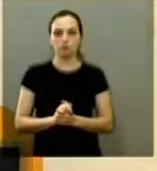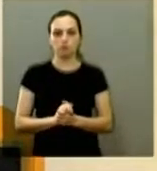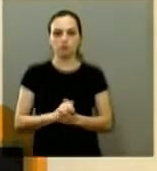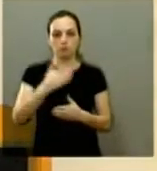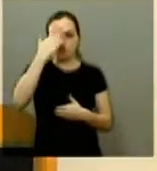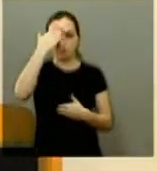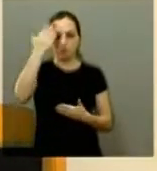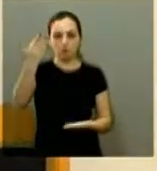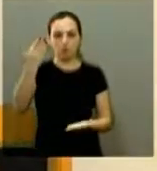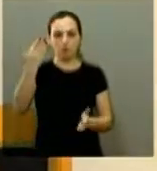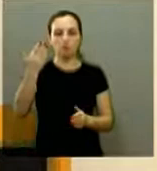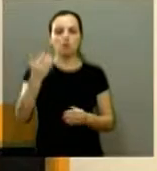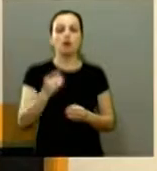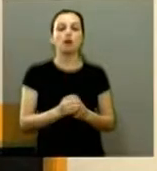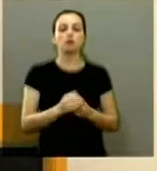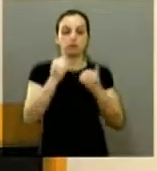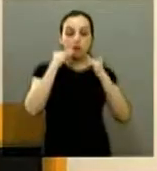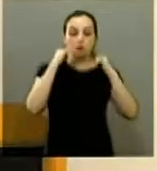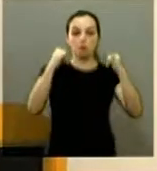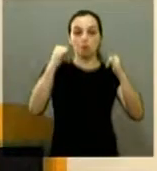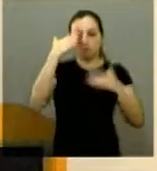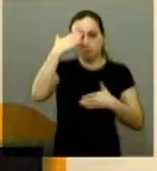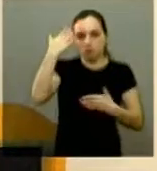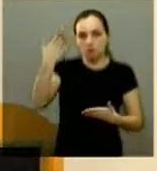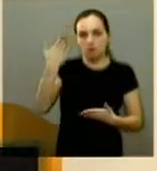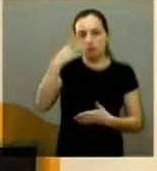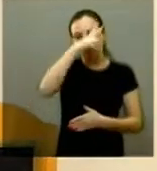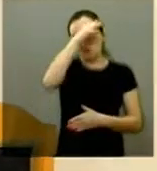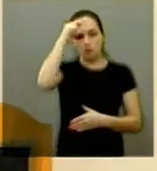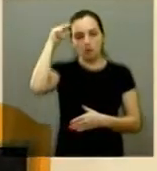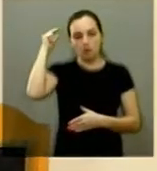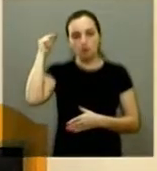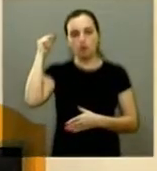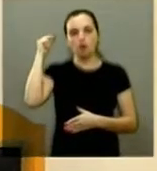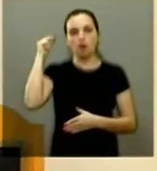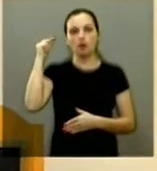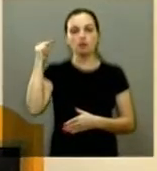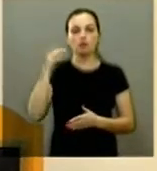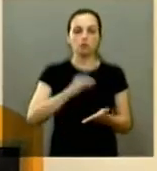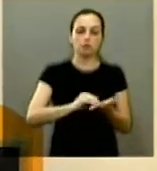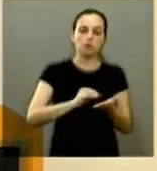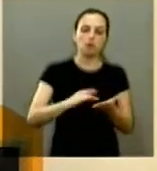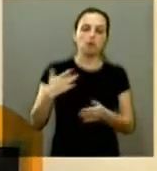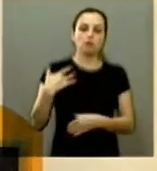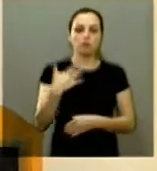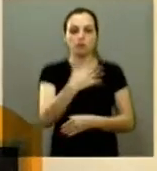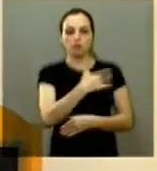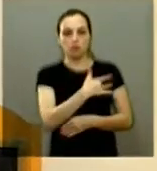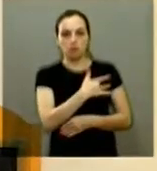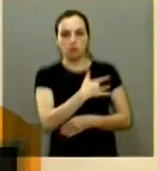Obrigado mais uma vez ao setor de imprensa e a gente agradece o prefeito Marcelo Barbieri o secretário da Saúde o